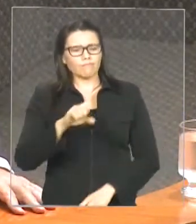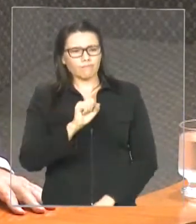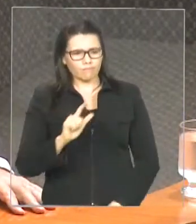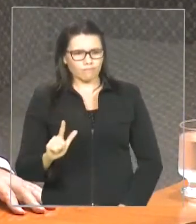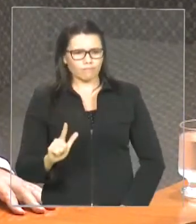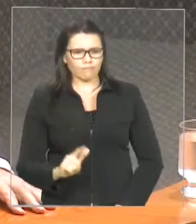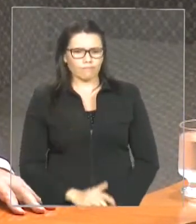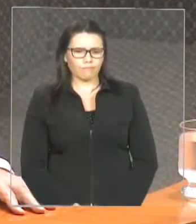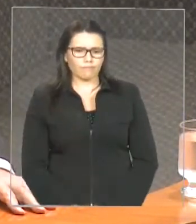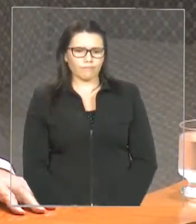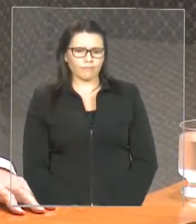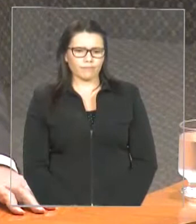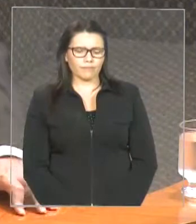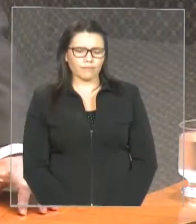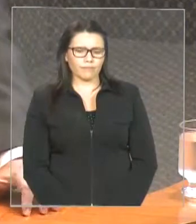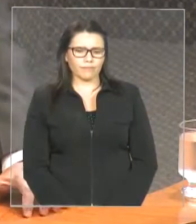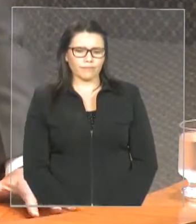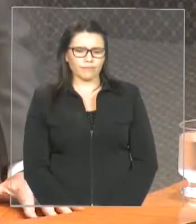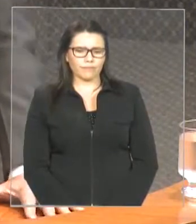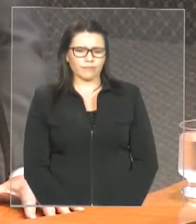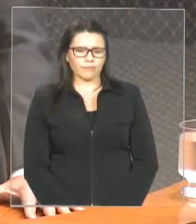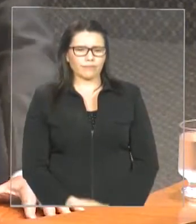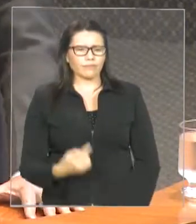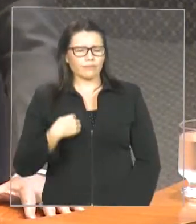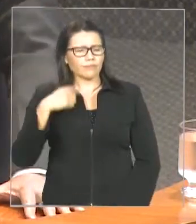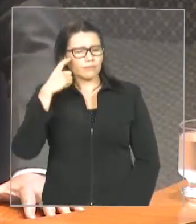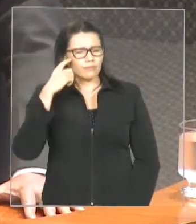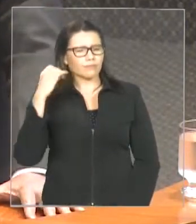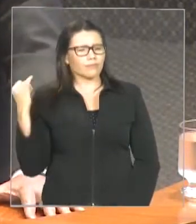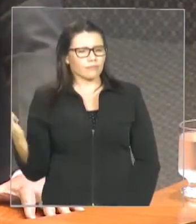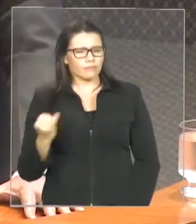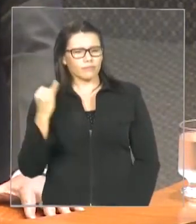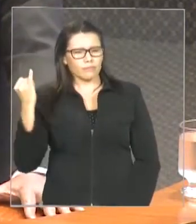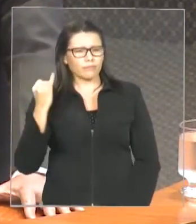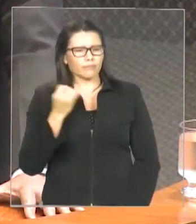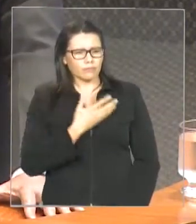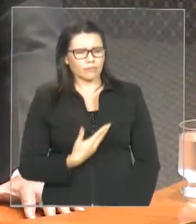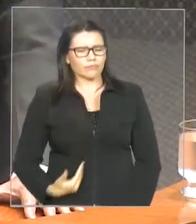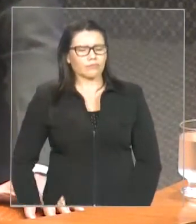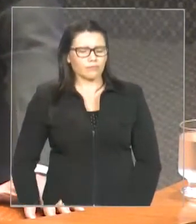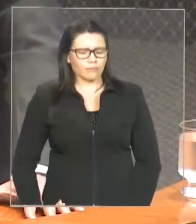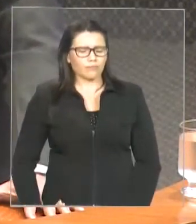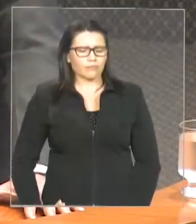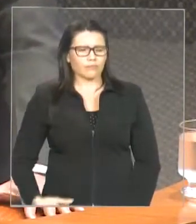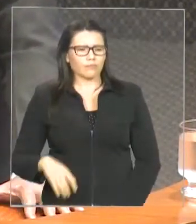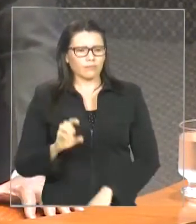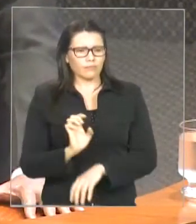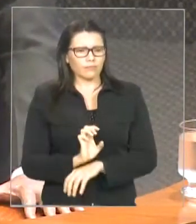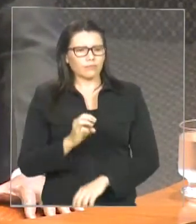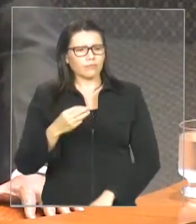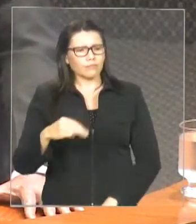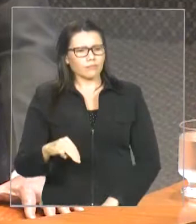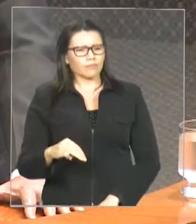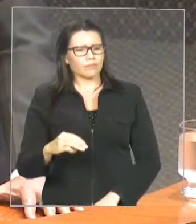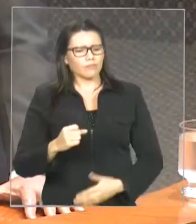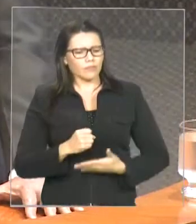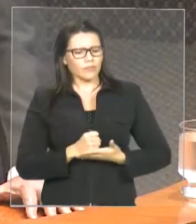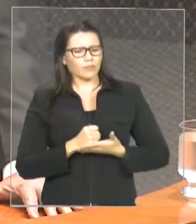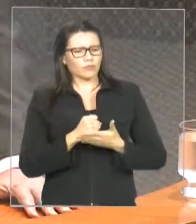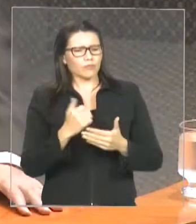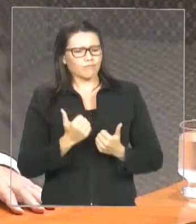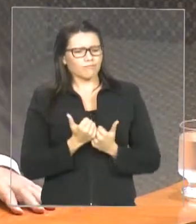É importante que o governo intervenha em situações